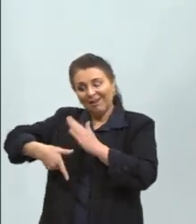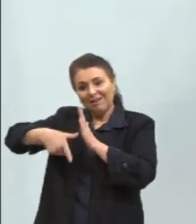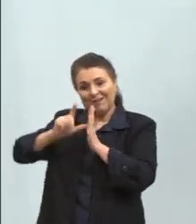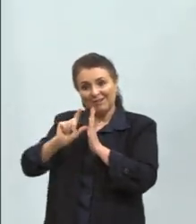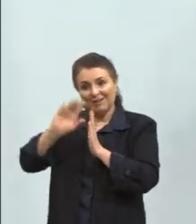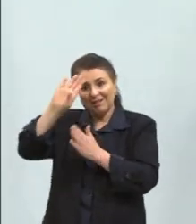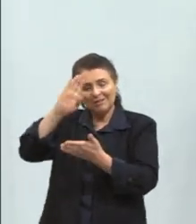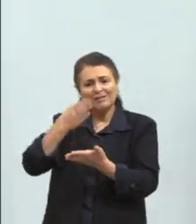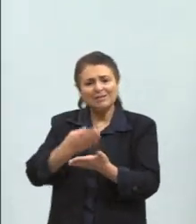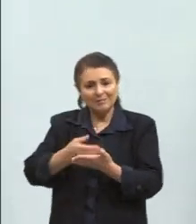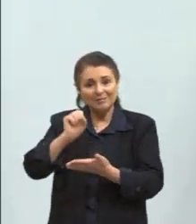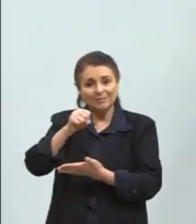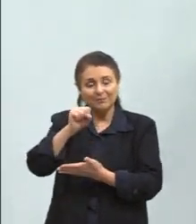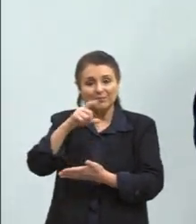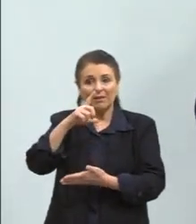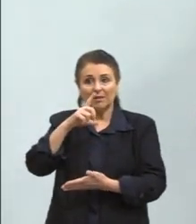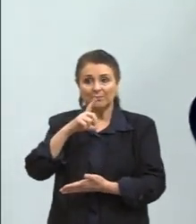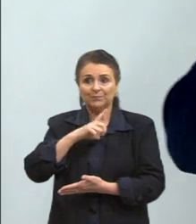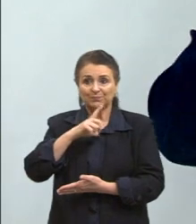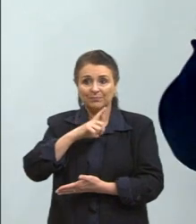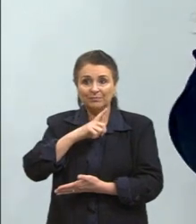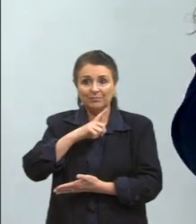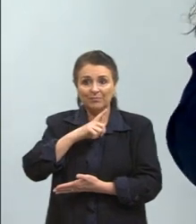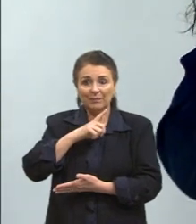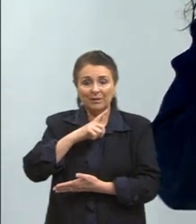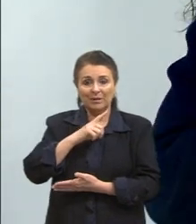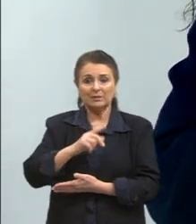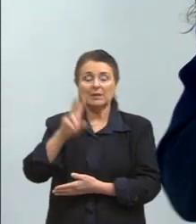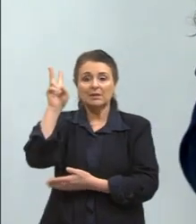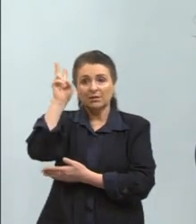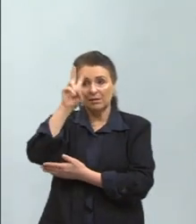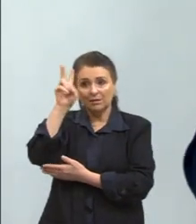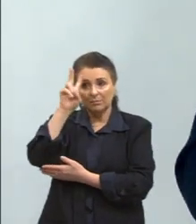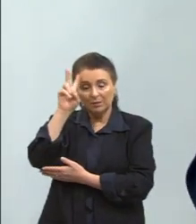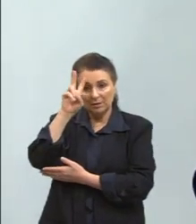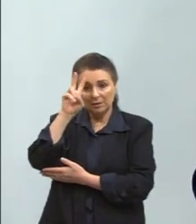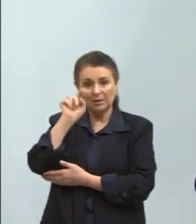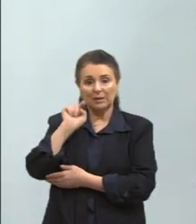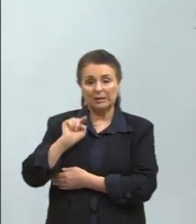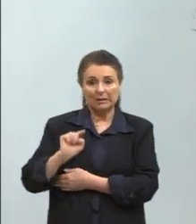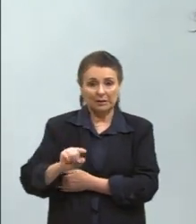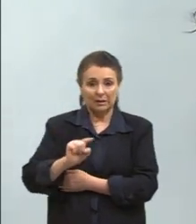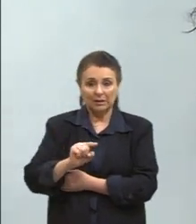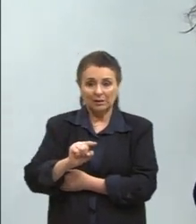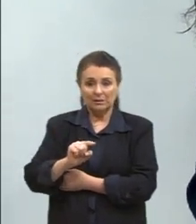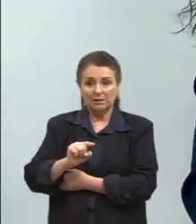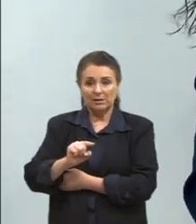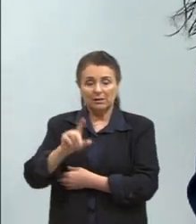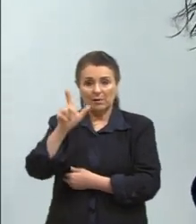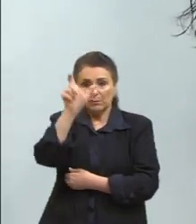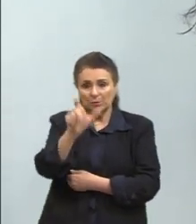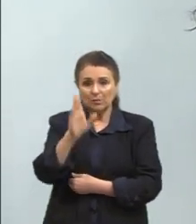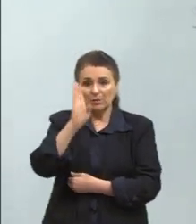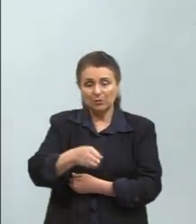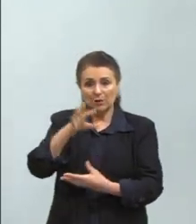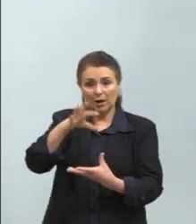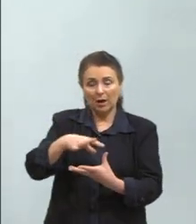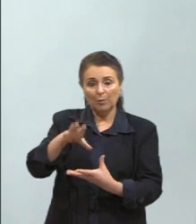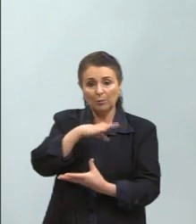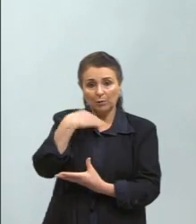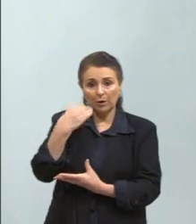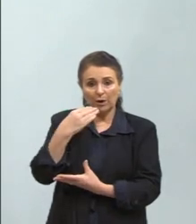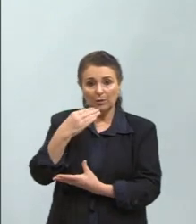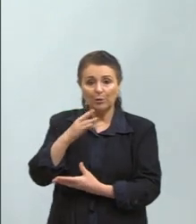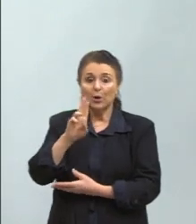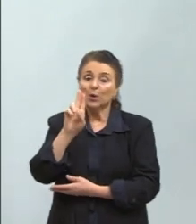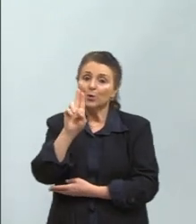piamente de que, se eles lembrarem desses antequeridos, eles jamais